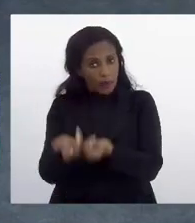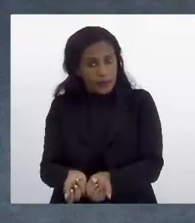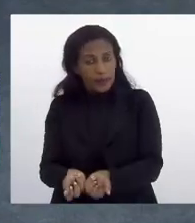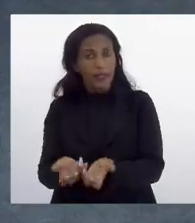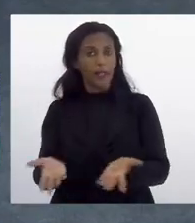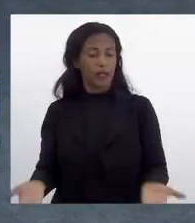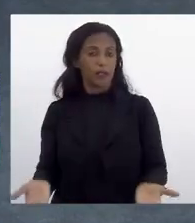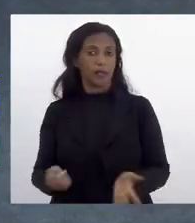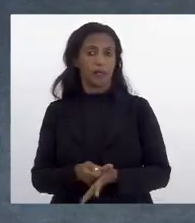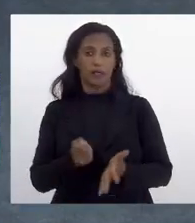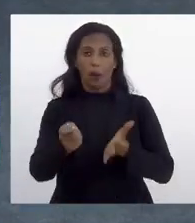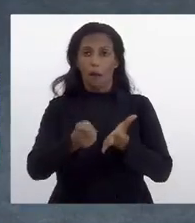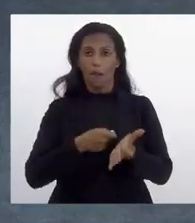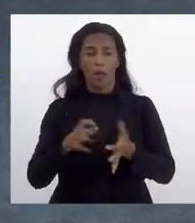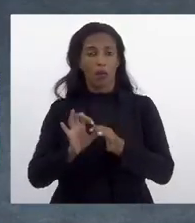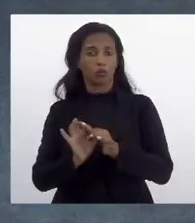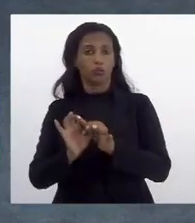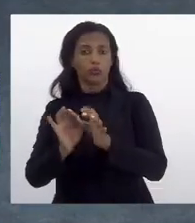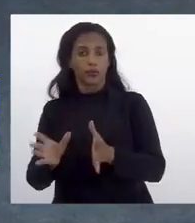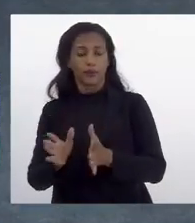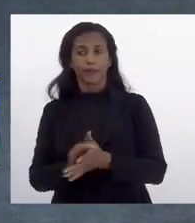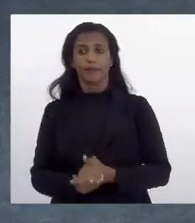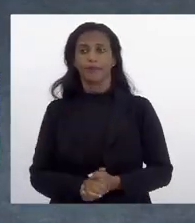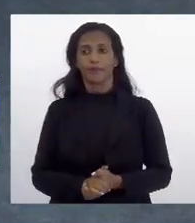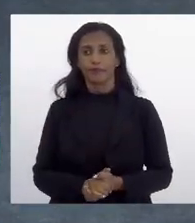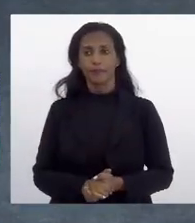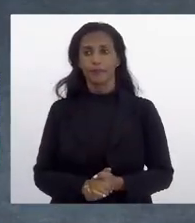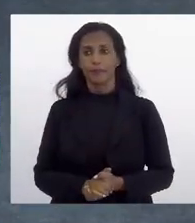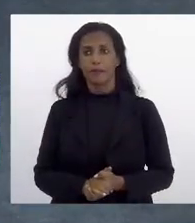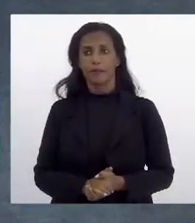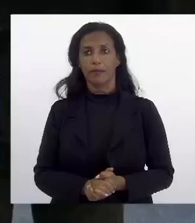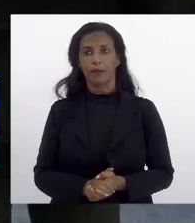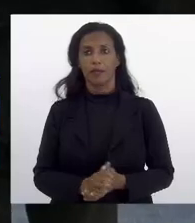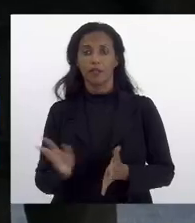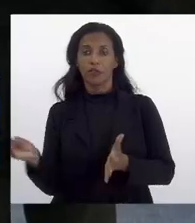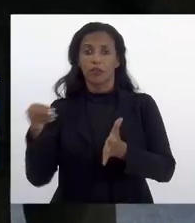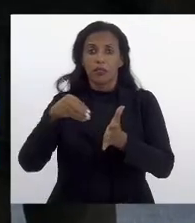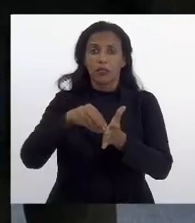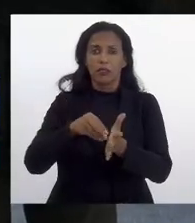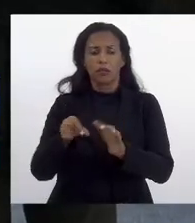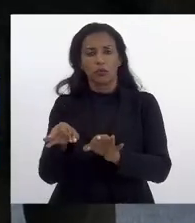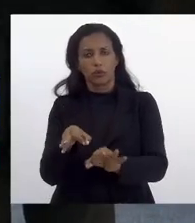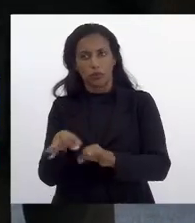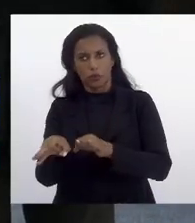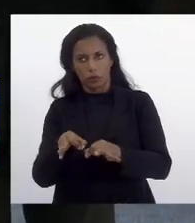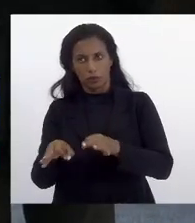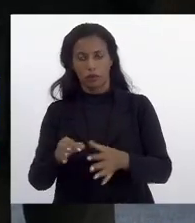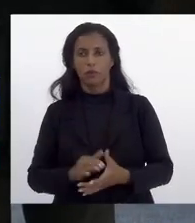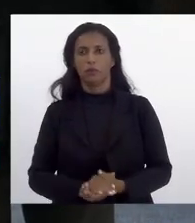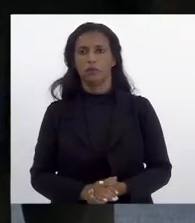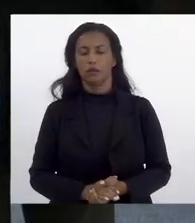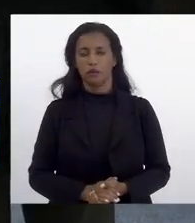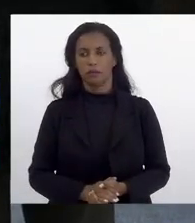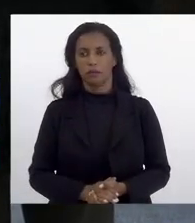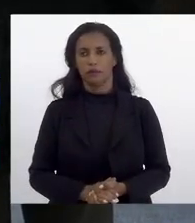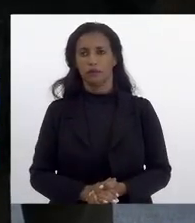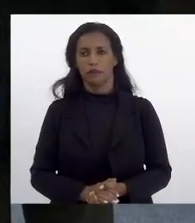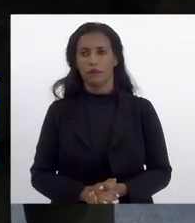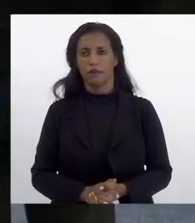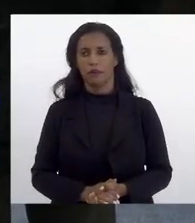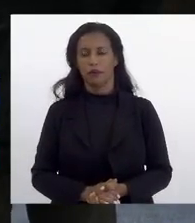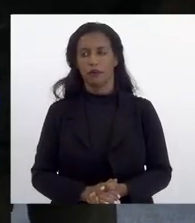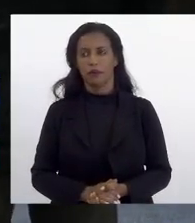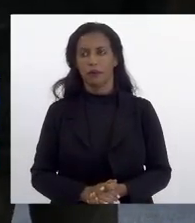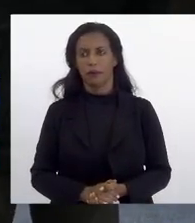colocá-la como autorizativo. A sua internalização está prevista no projeto. Senhor presidente... Diretamente prevista. Hã? Não,